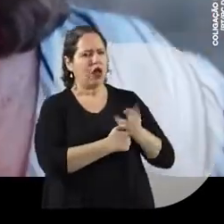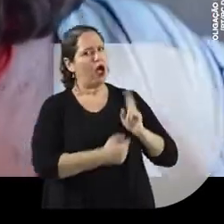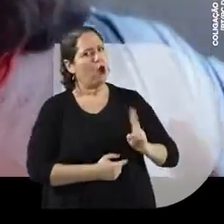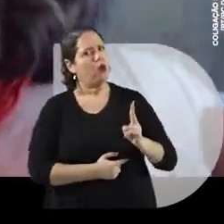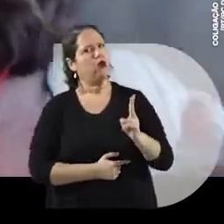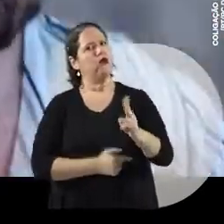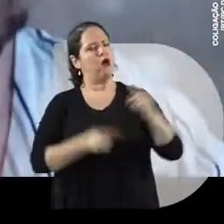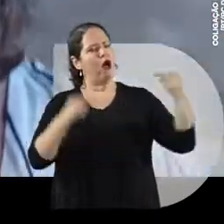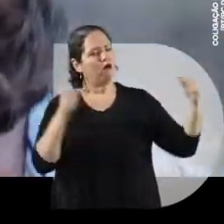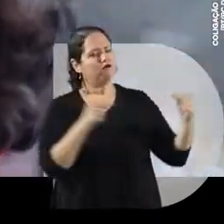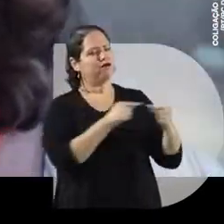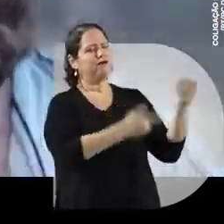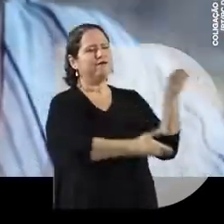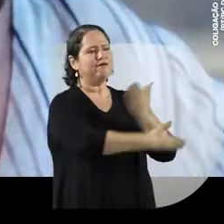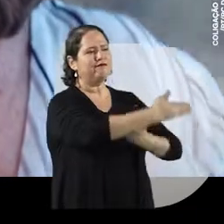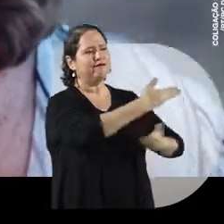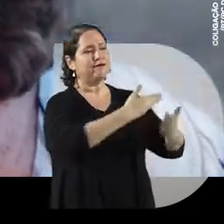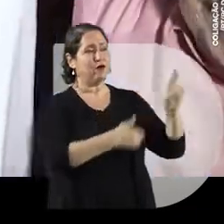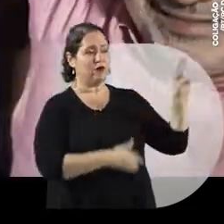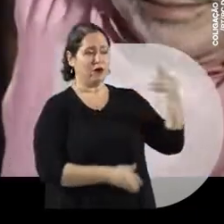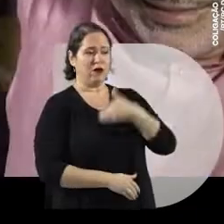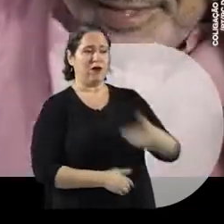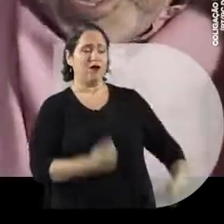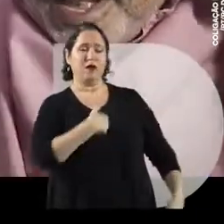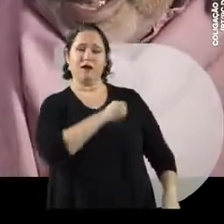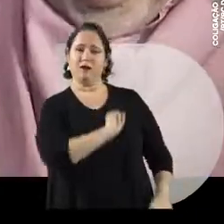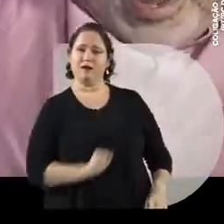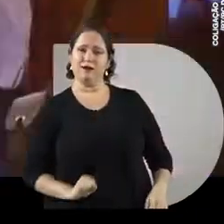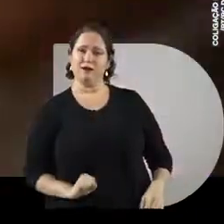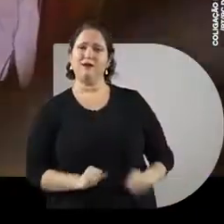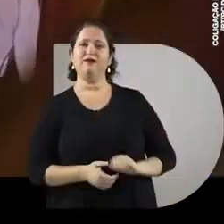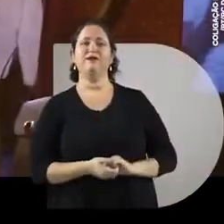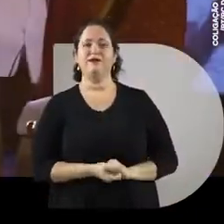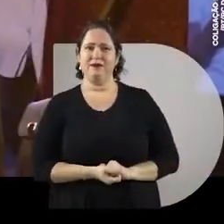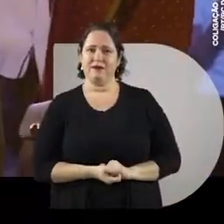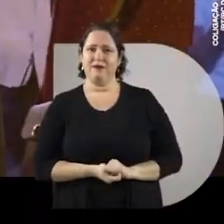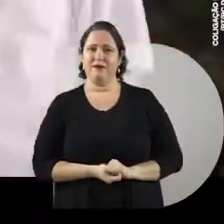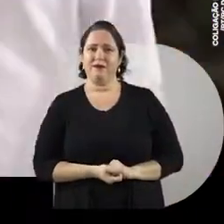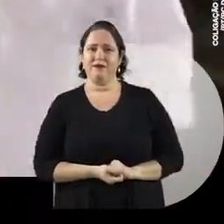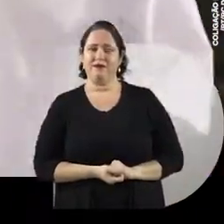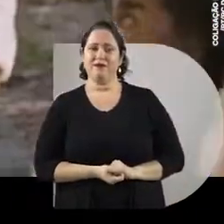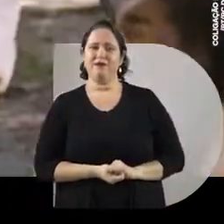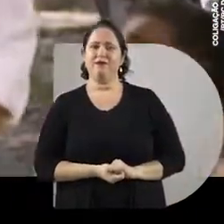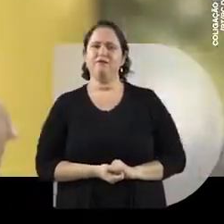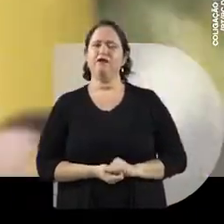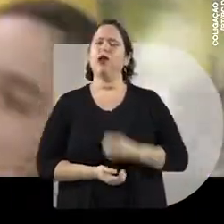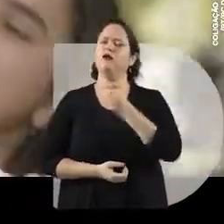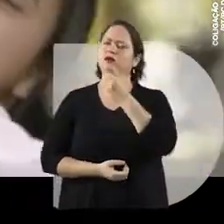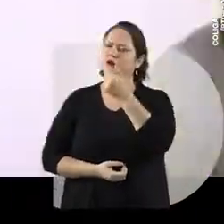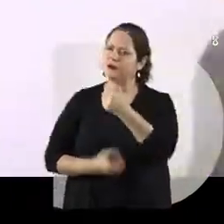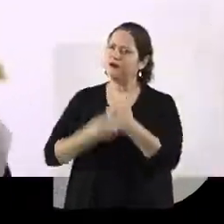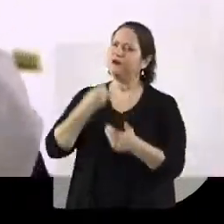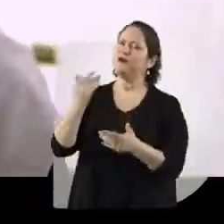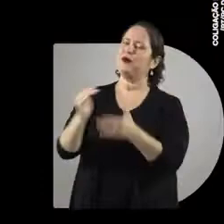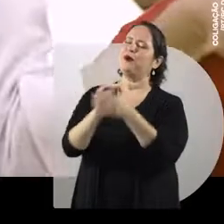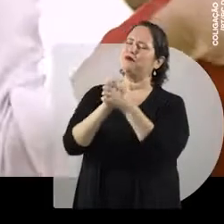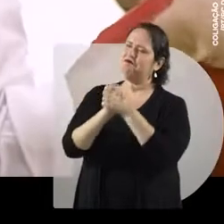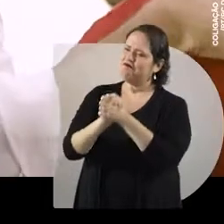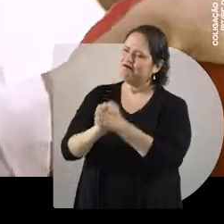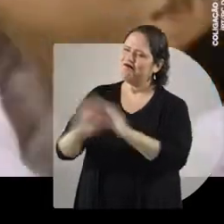manter essa sintonia. Você no governo e eu no Senado. Tudo bom? Tudo bem, tudo bem,